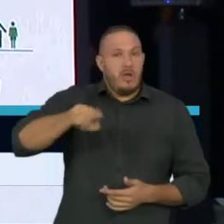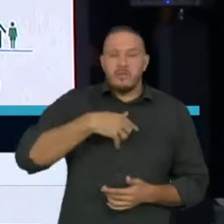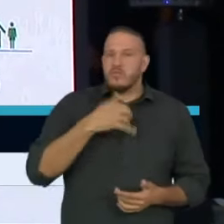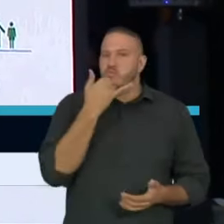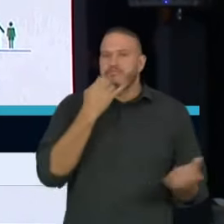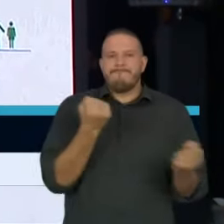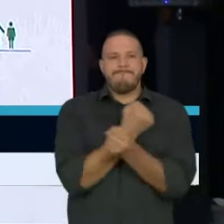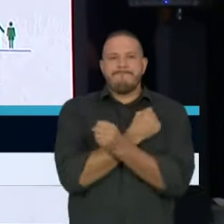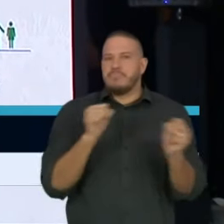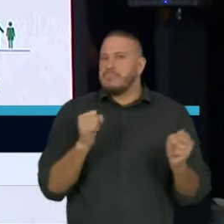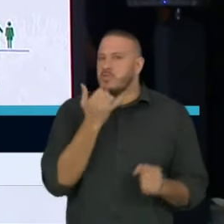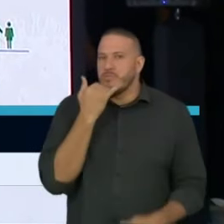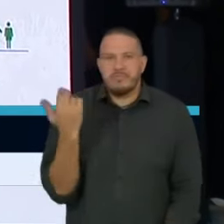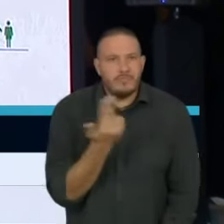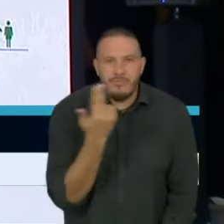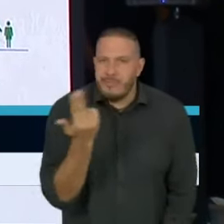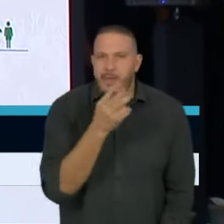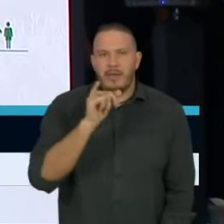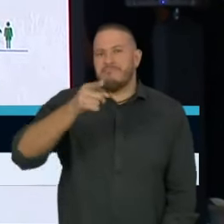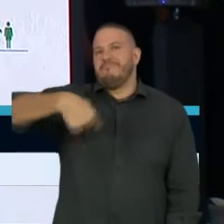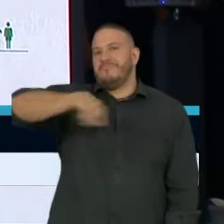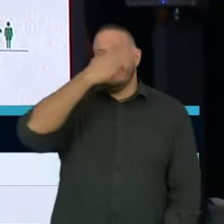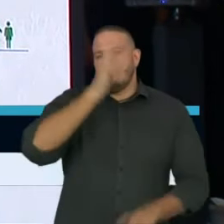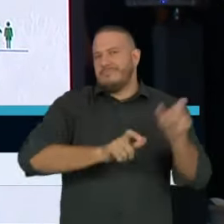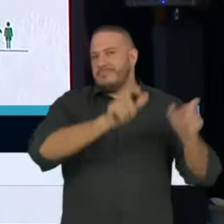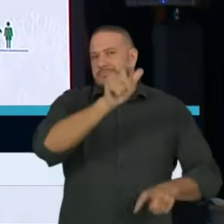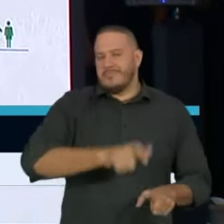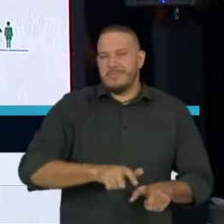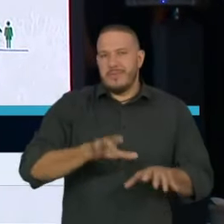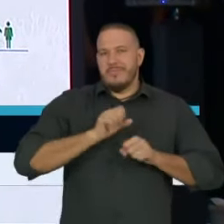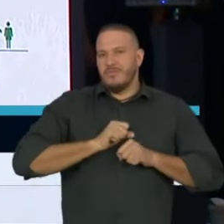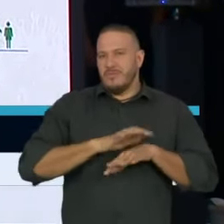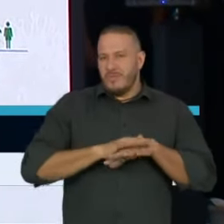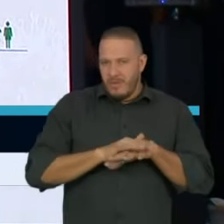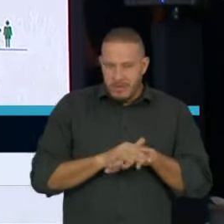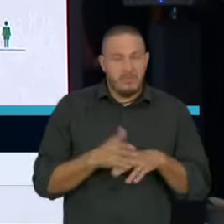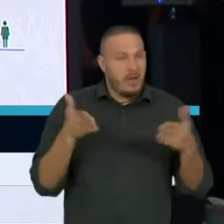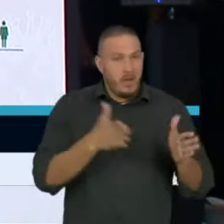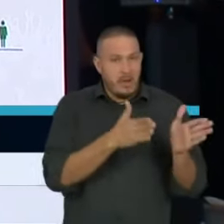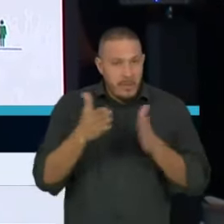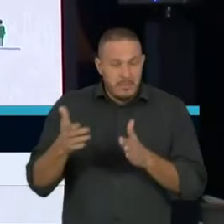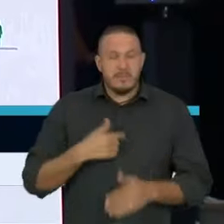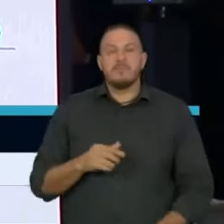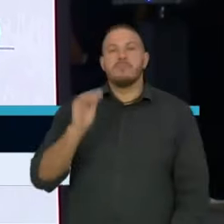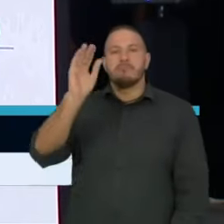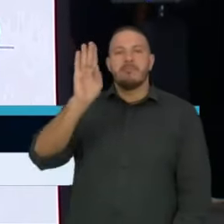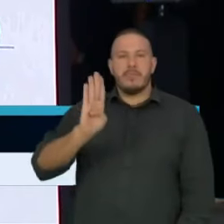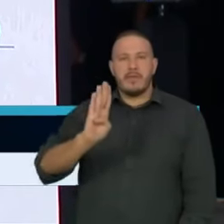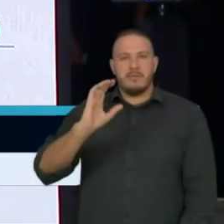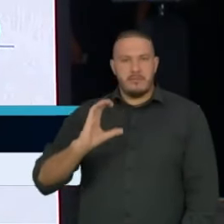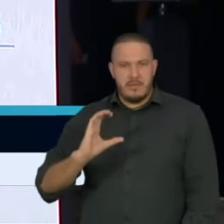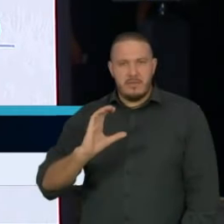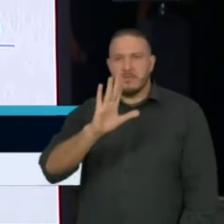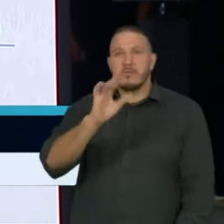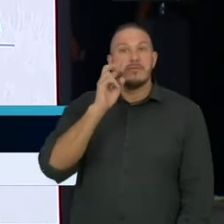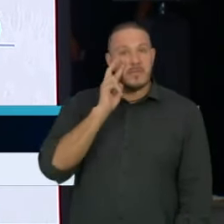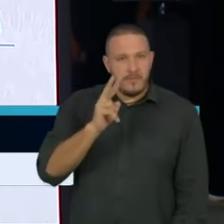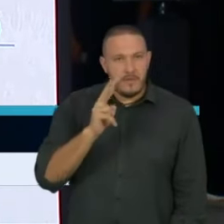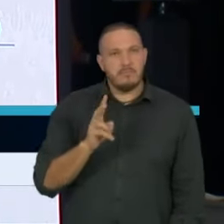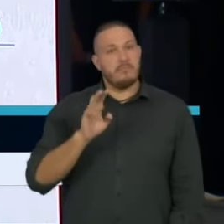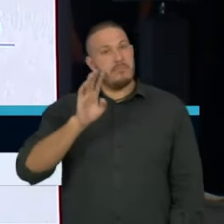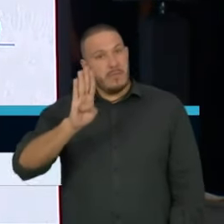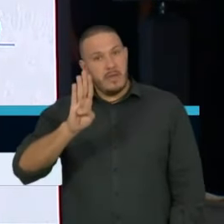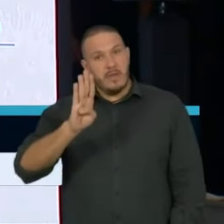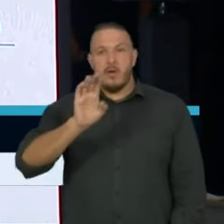incapacitado de atender todos os pacientes. Passamos para o cenário B e C. Então, vocês vejam que tanto no B